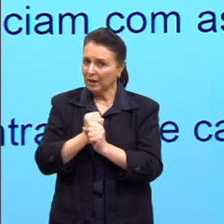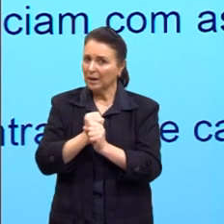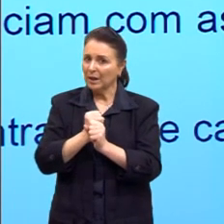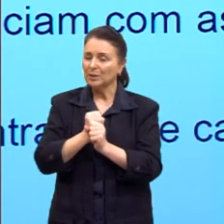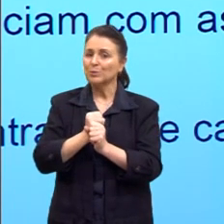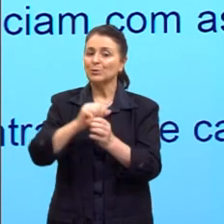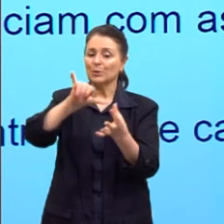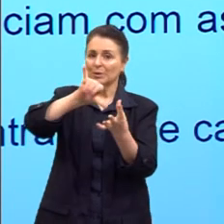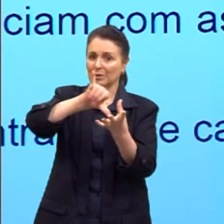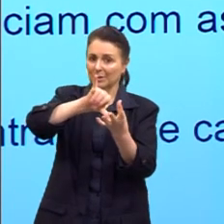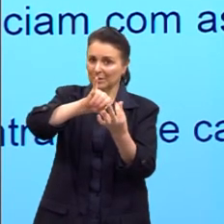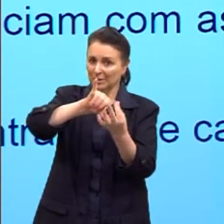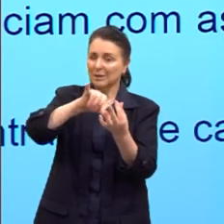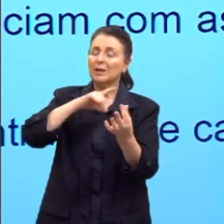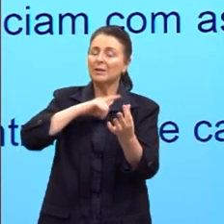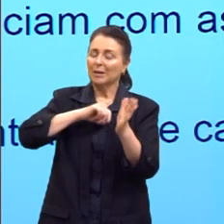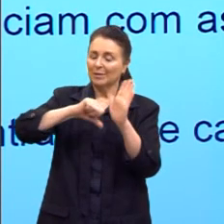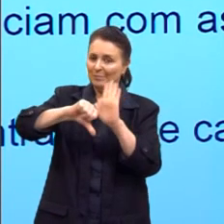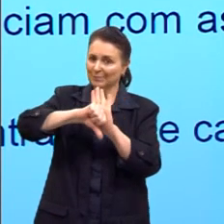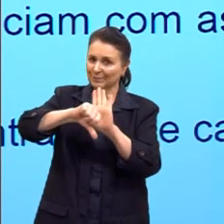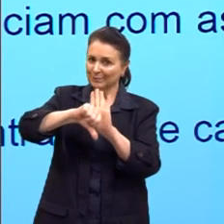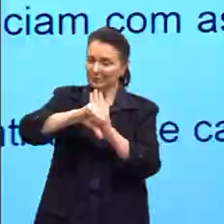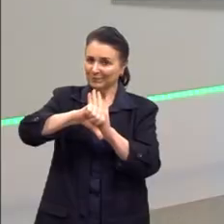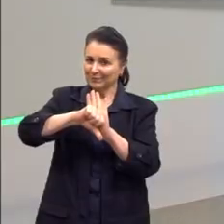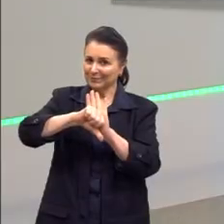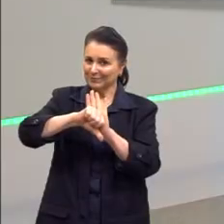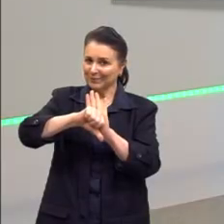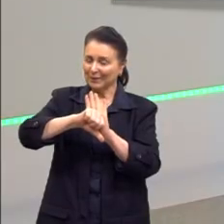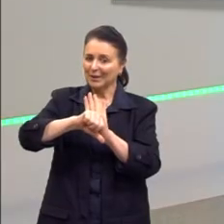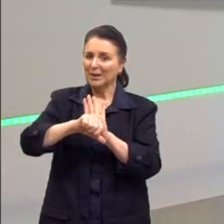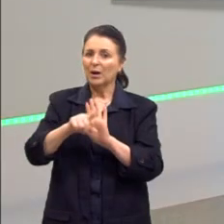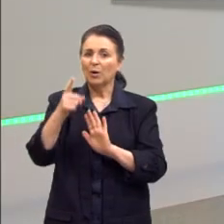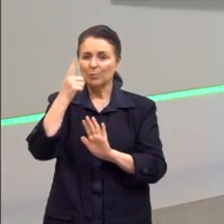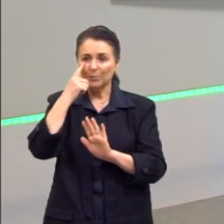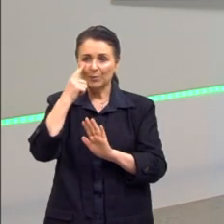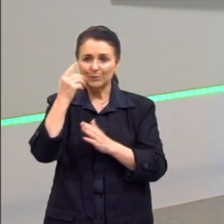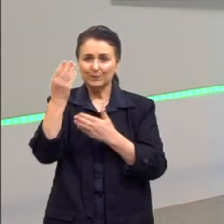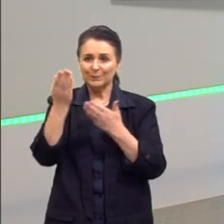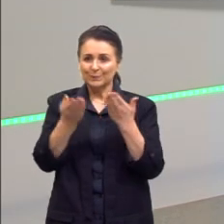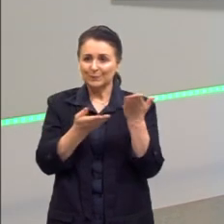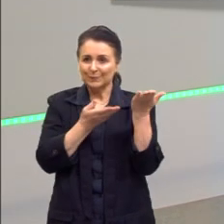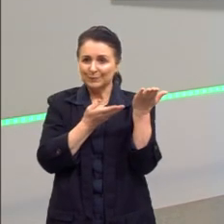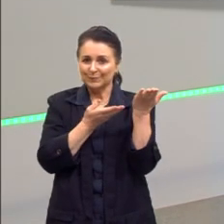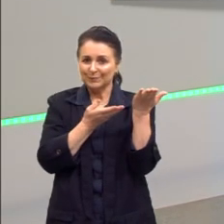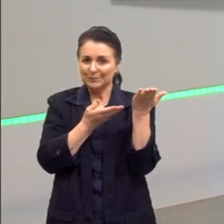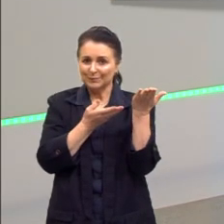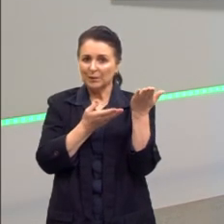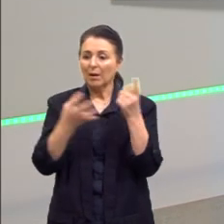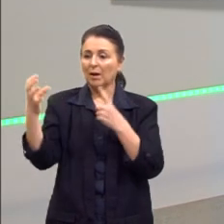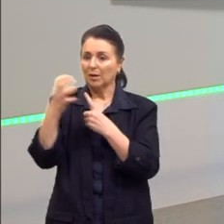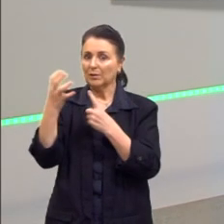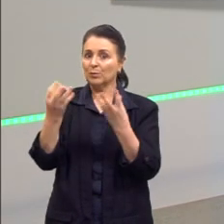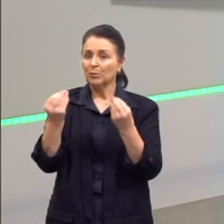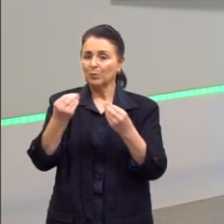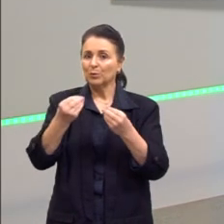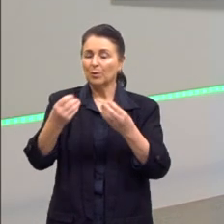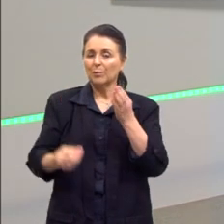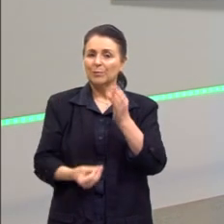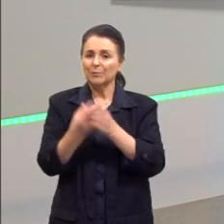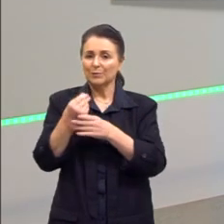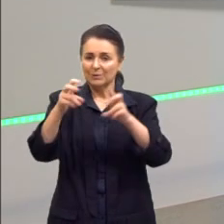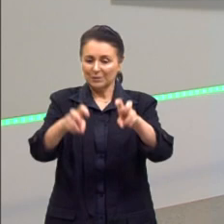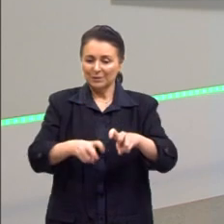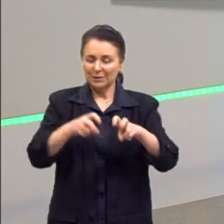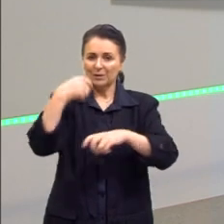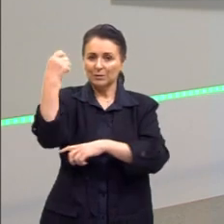78, vai ter uma outra crise econômica muito forte, que inclusive afetou muito a produção agrícola aqui no Rio Grande do Sul. Percebam,